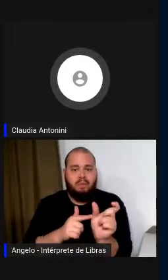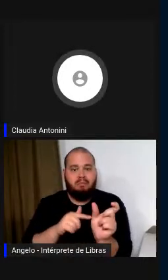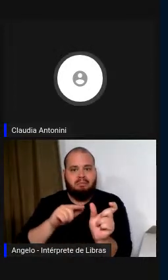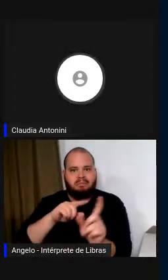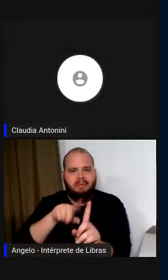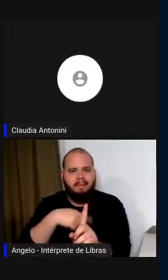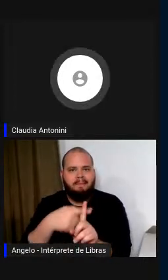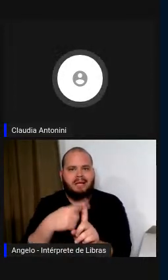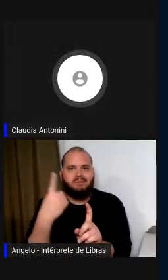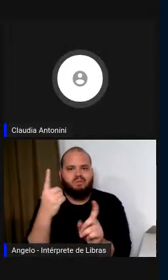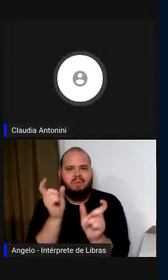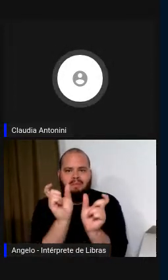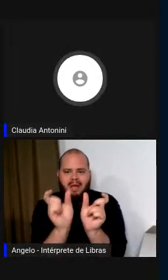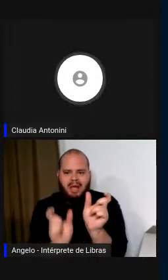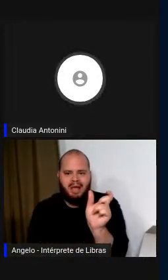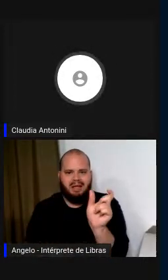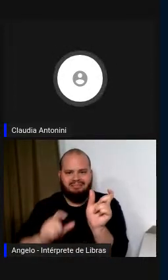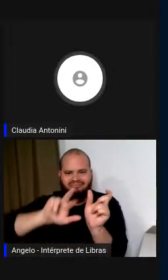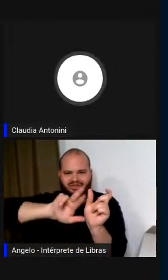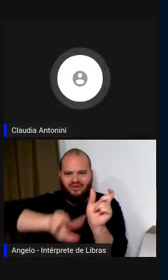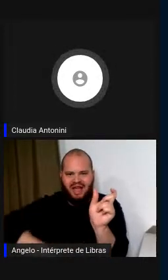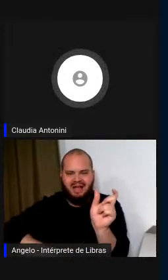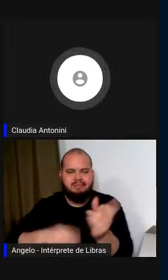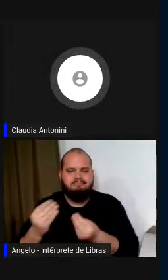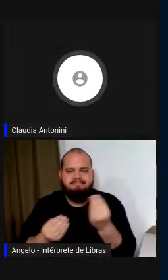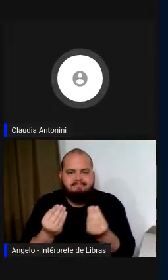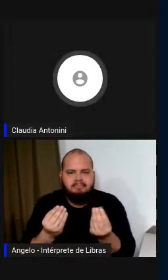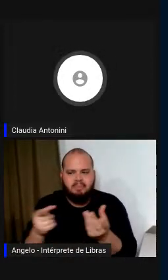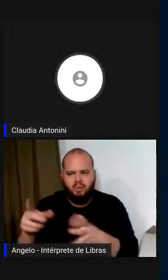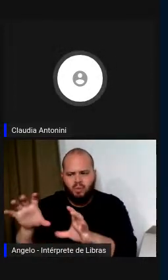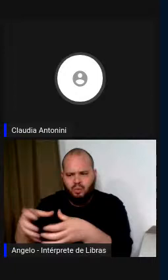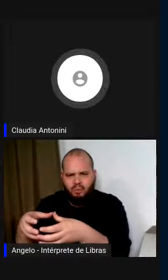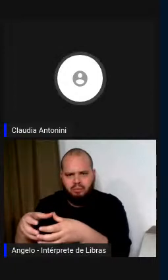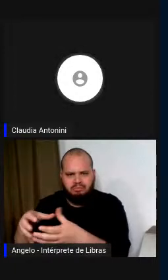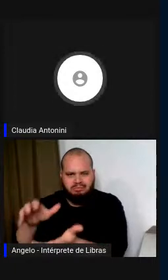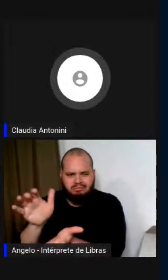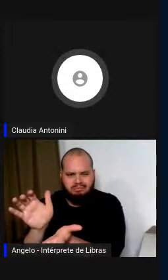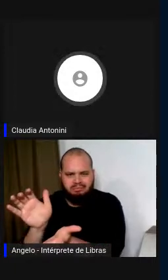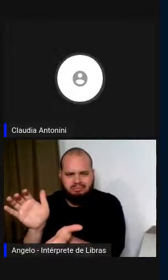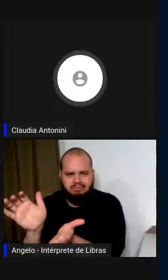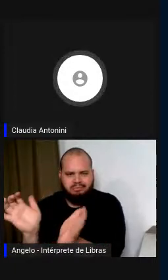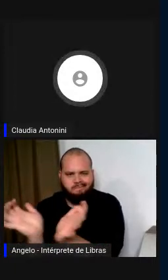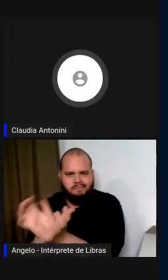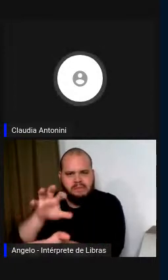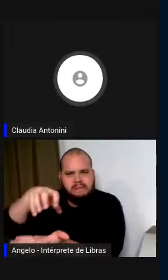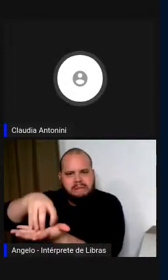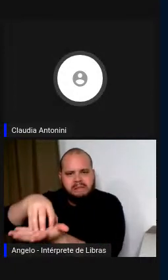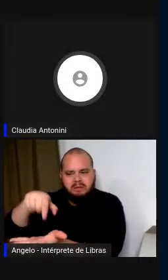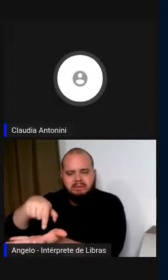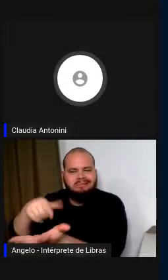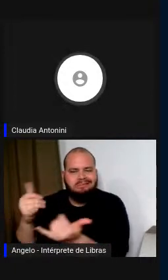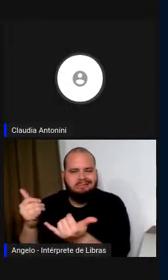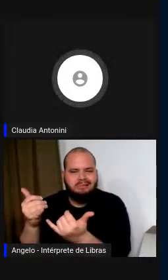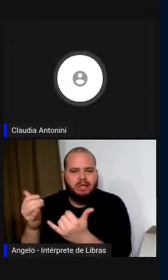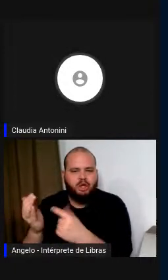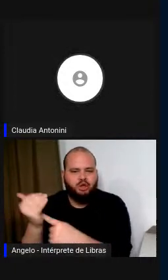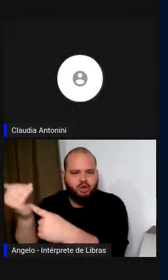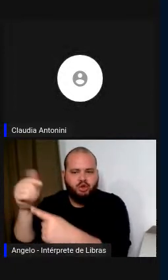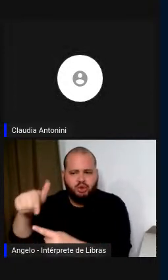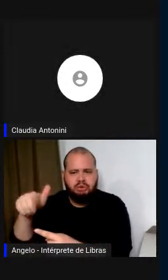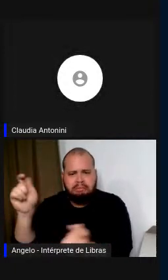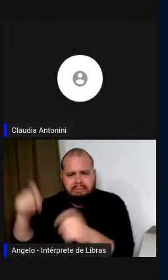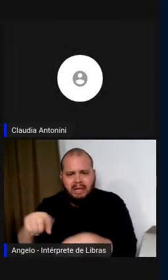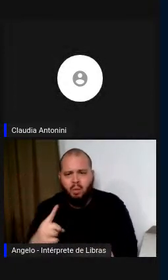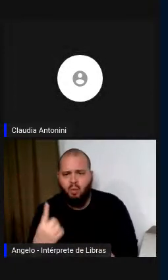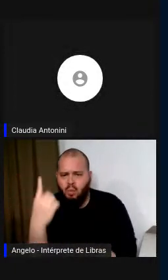programa dá apenas uma definição da palavra ou várias para que o intérprete possa selecionar a mais adequada?